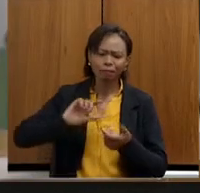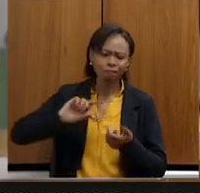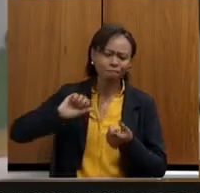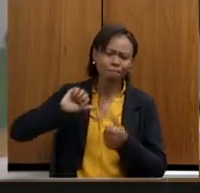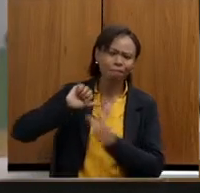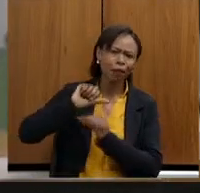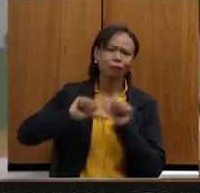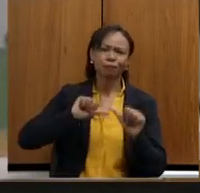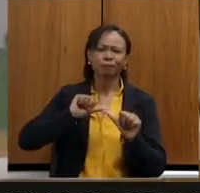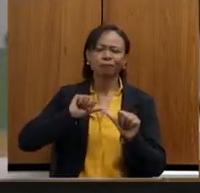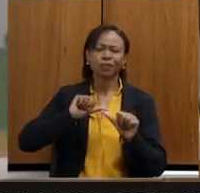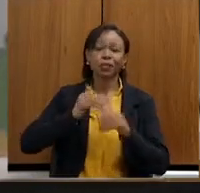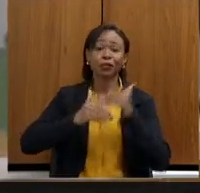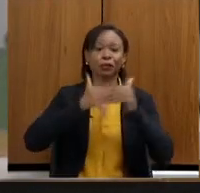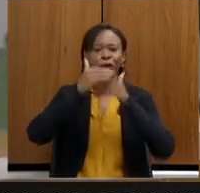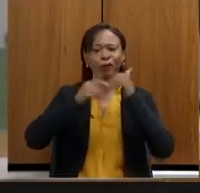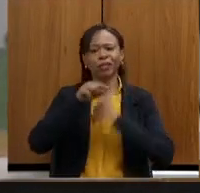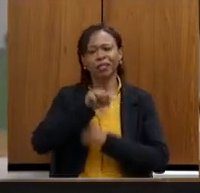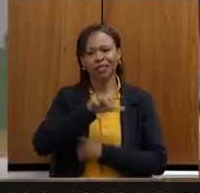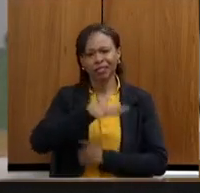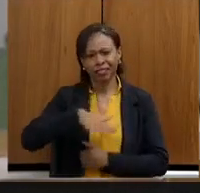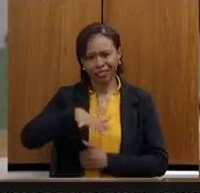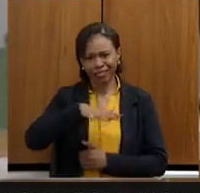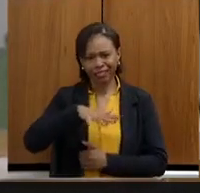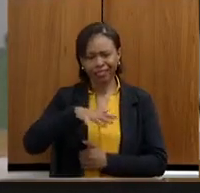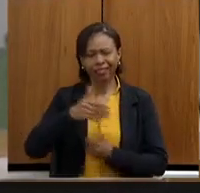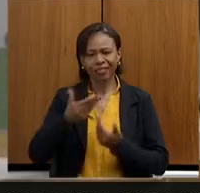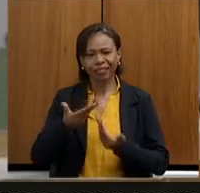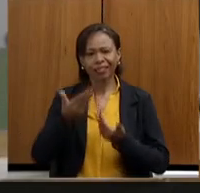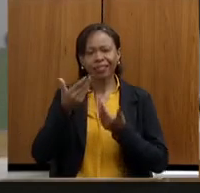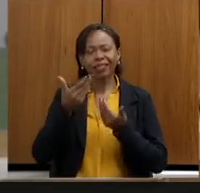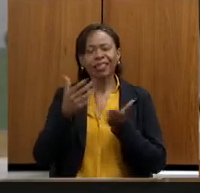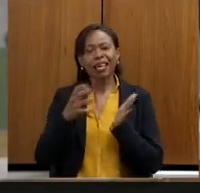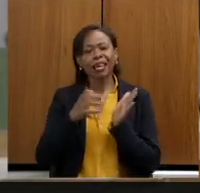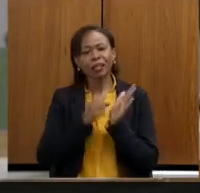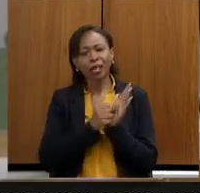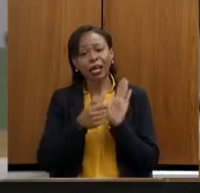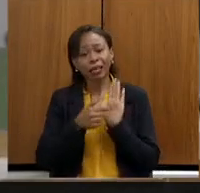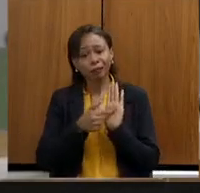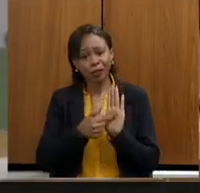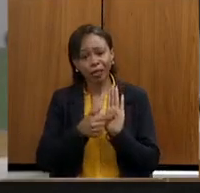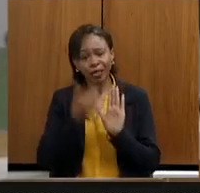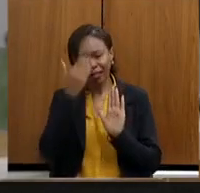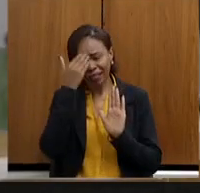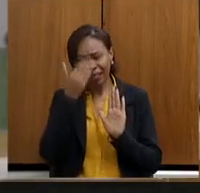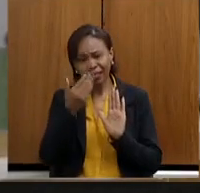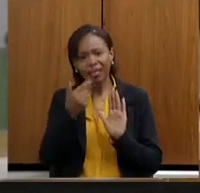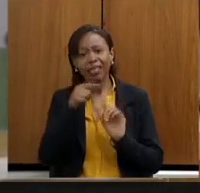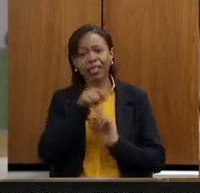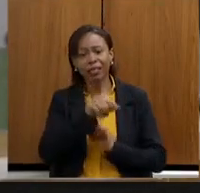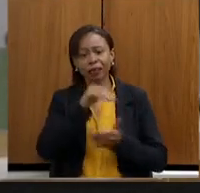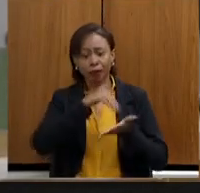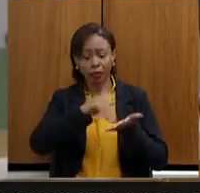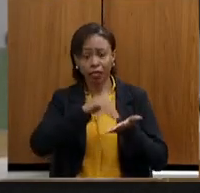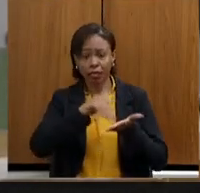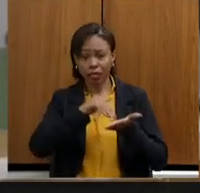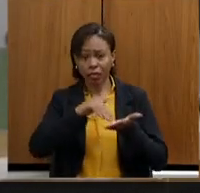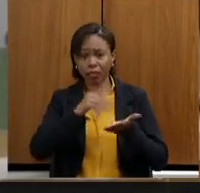então, quero registrar aqui, agradecer o apoio da Secretaria do Meio Ambiente,